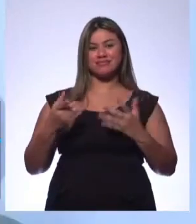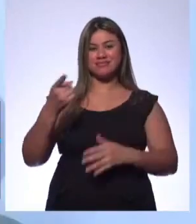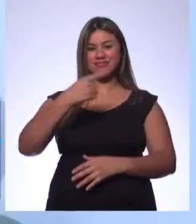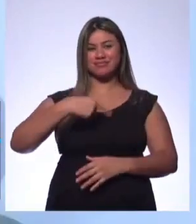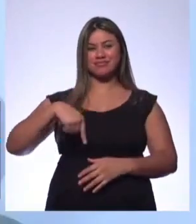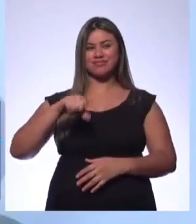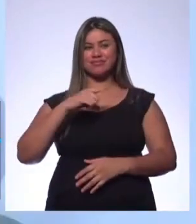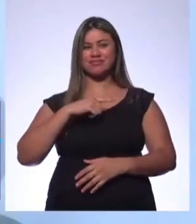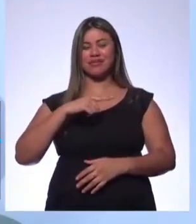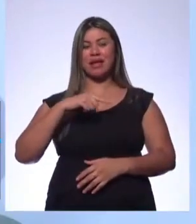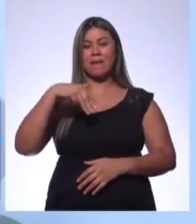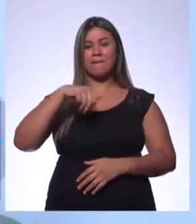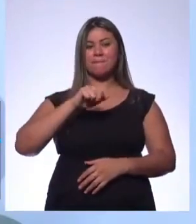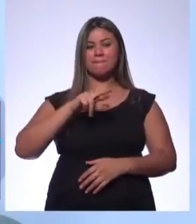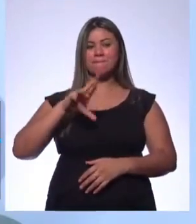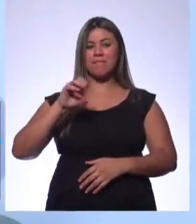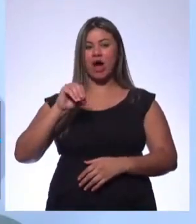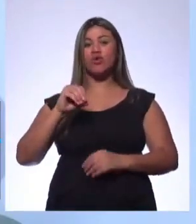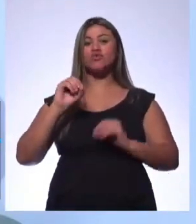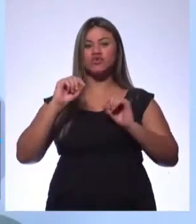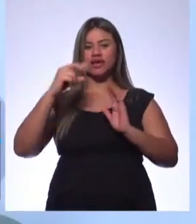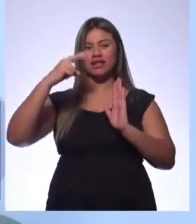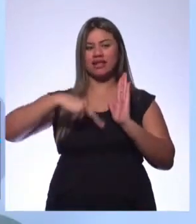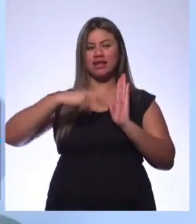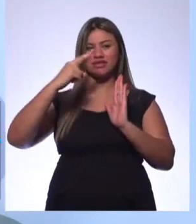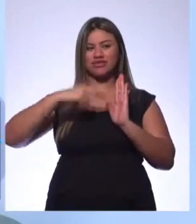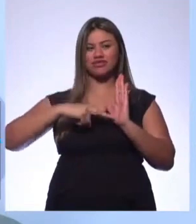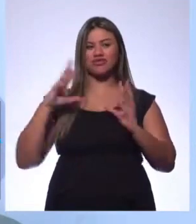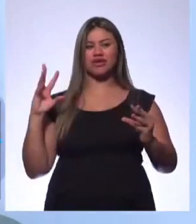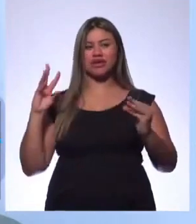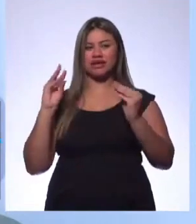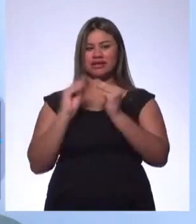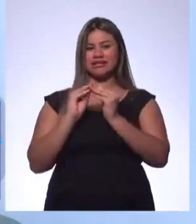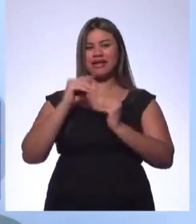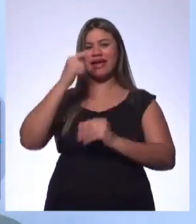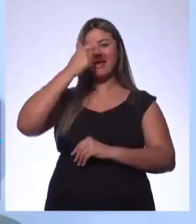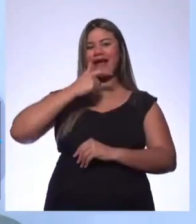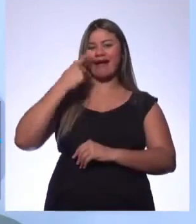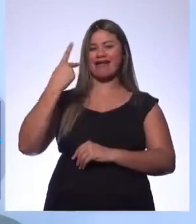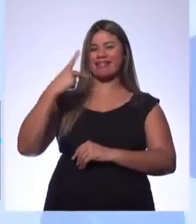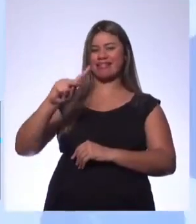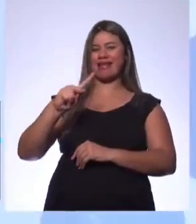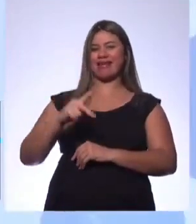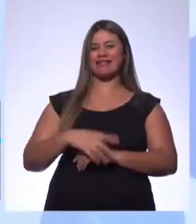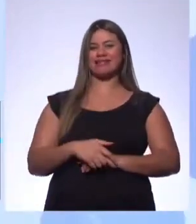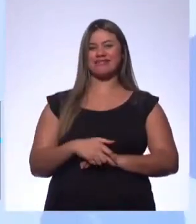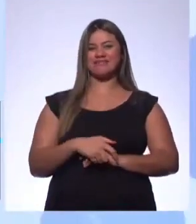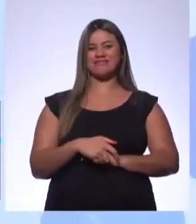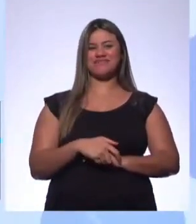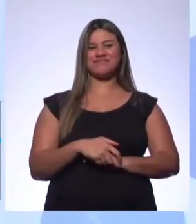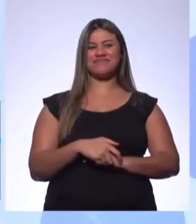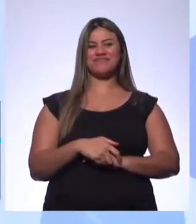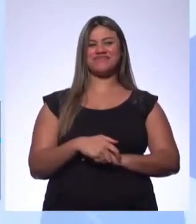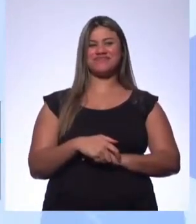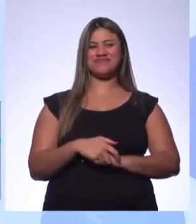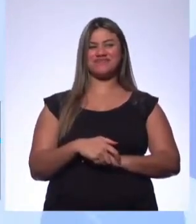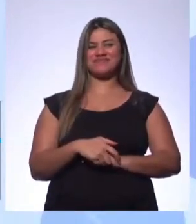o nosso professor Mauro apresentando uma leitura para vocês, uma resenha muito à cara dele, que ele vai apresentar. Então, trouxe